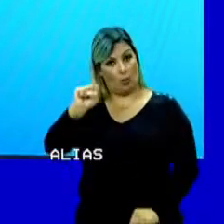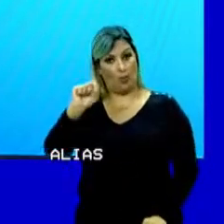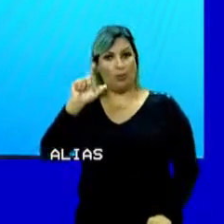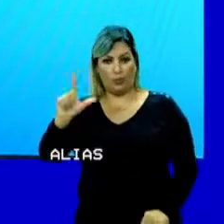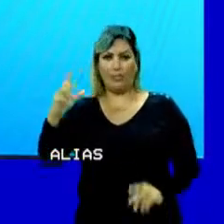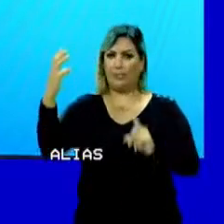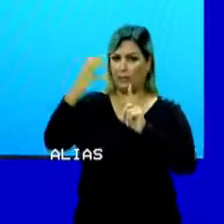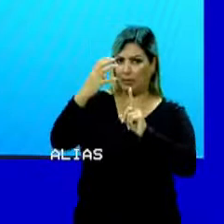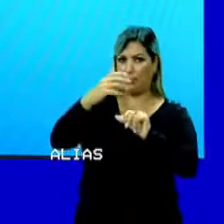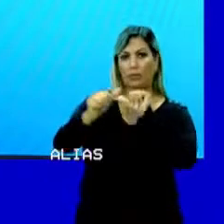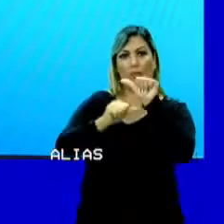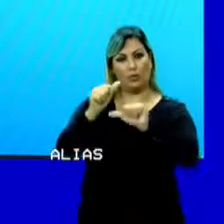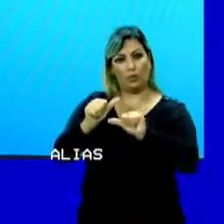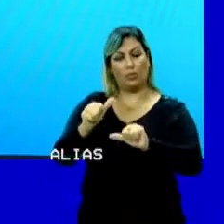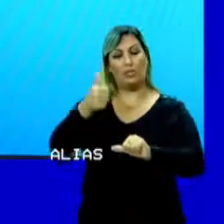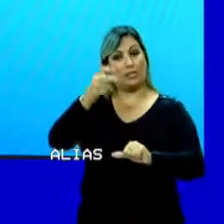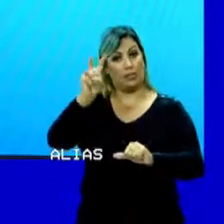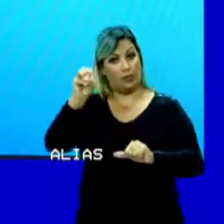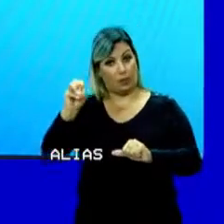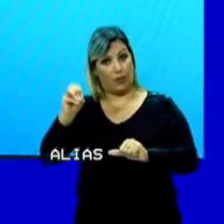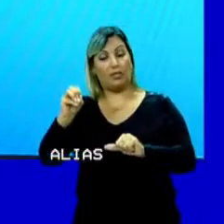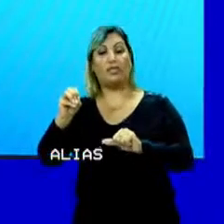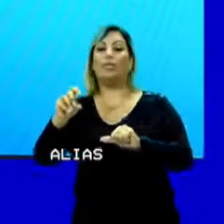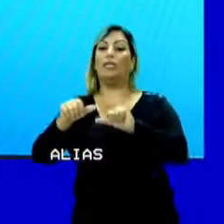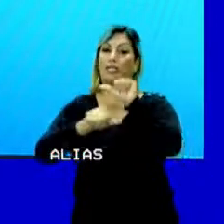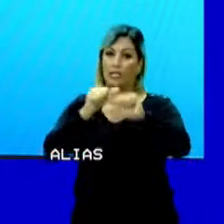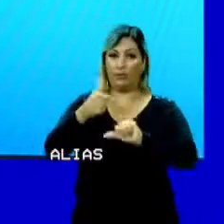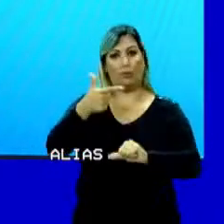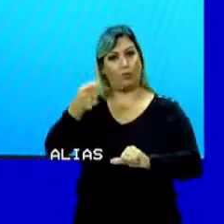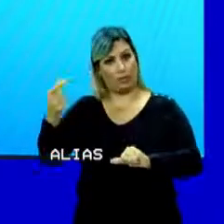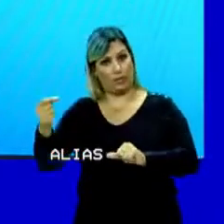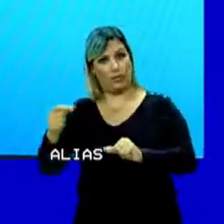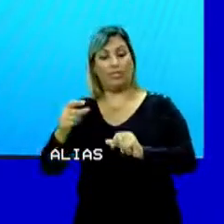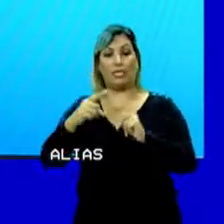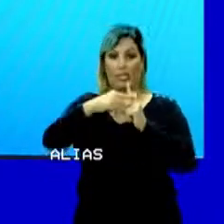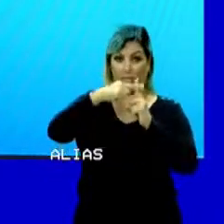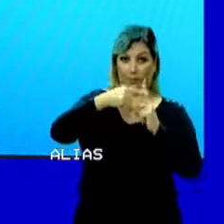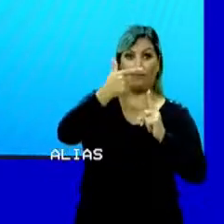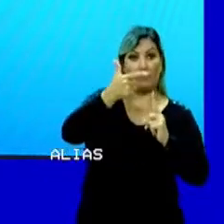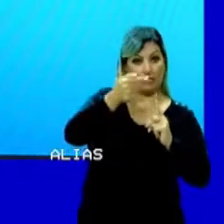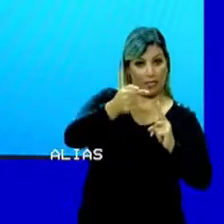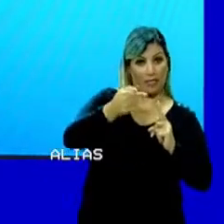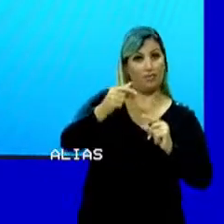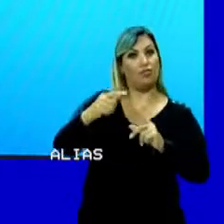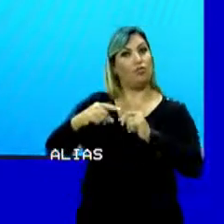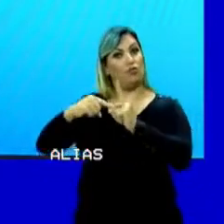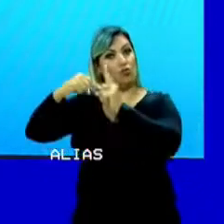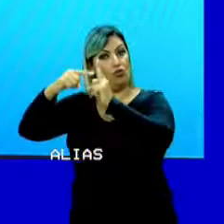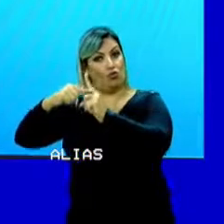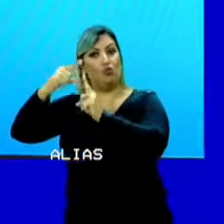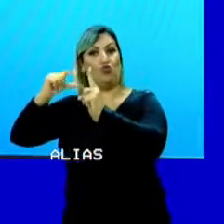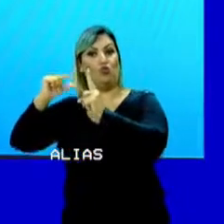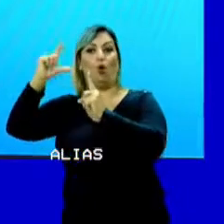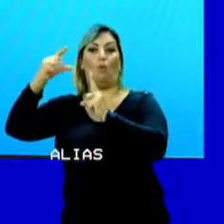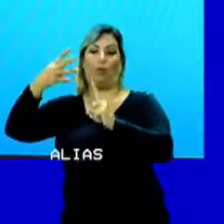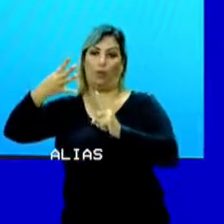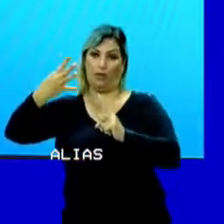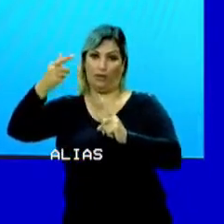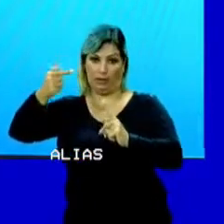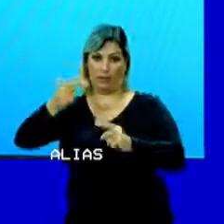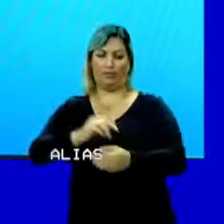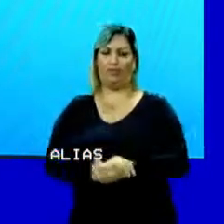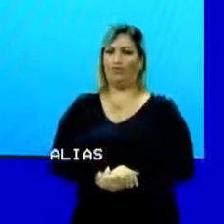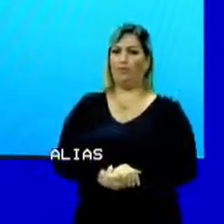de 150 Tm para 200 e a sua temperatura subir de 27 para 47. Professor Silvio, peraí.